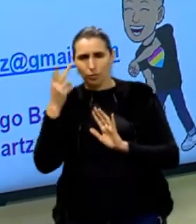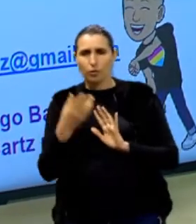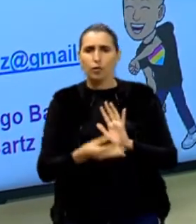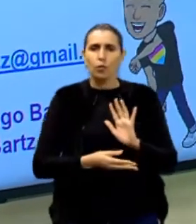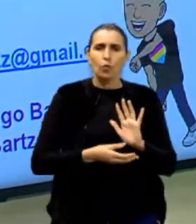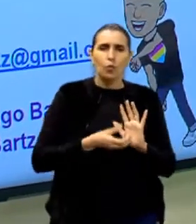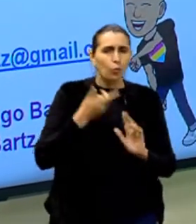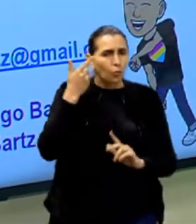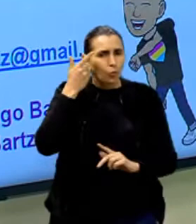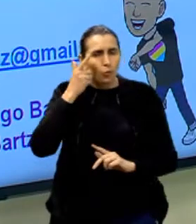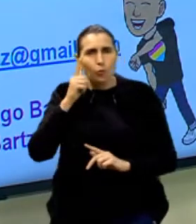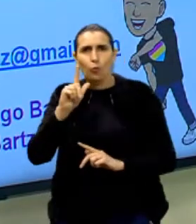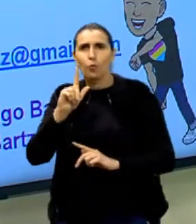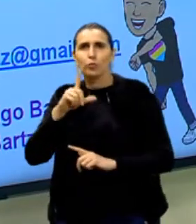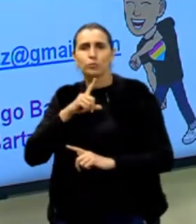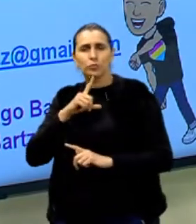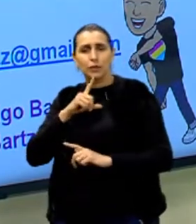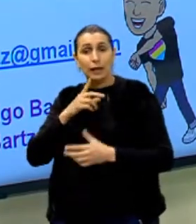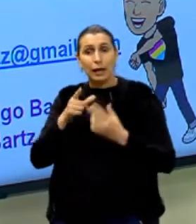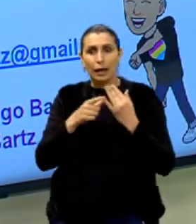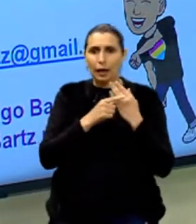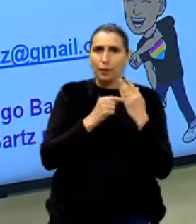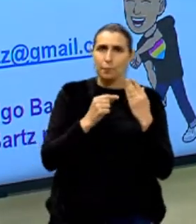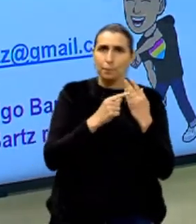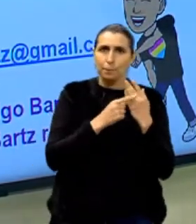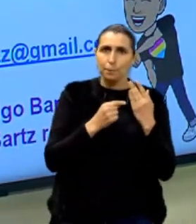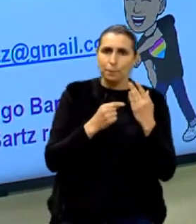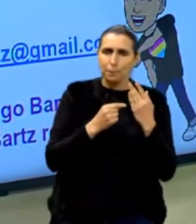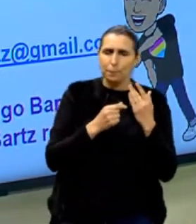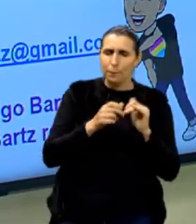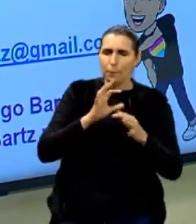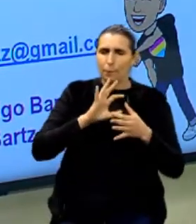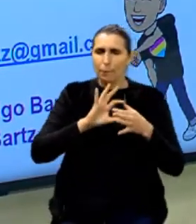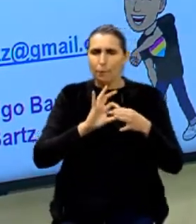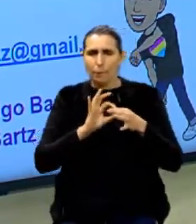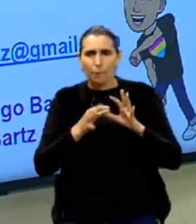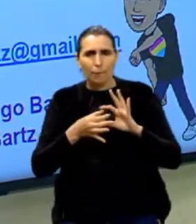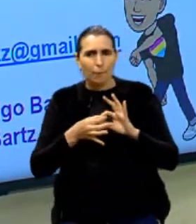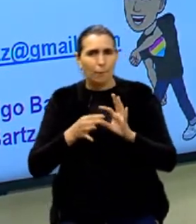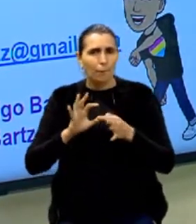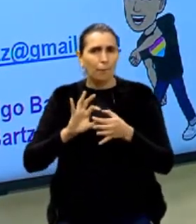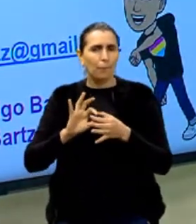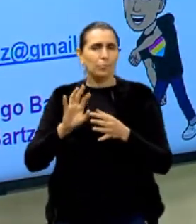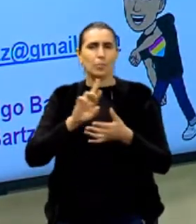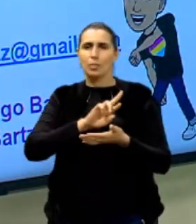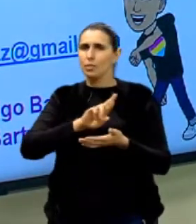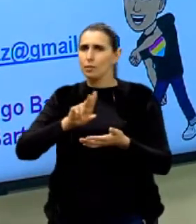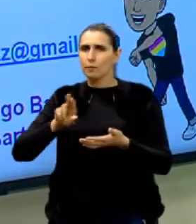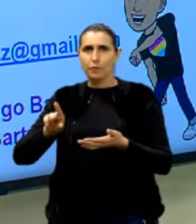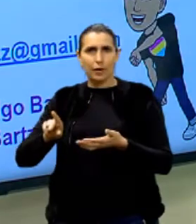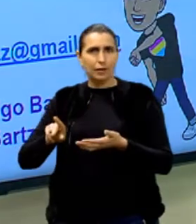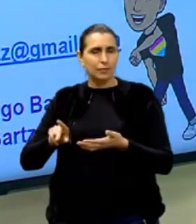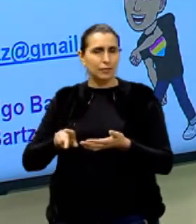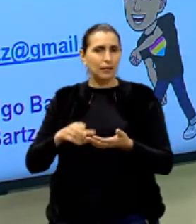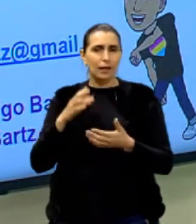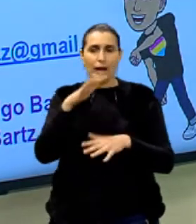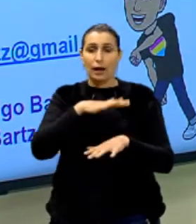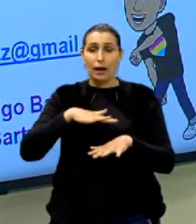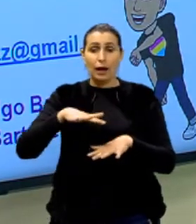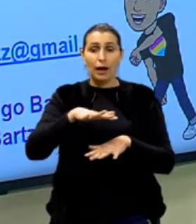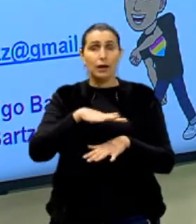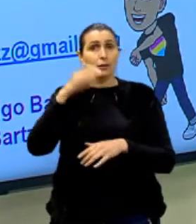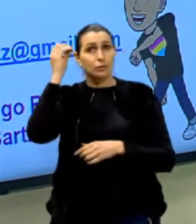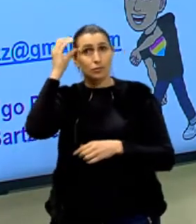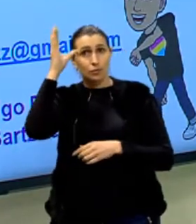consegue, tu tem a habilidade de articular várias áreas do conhecimento